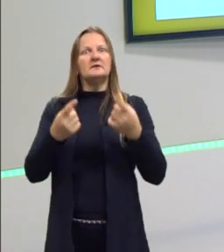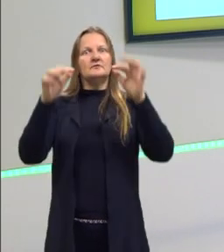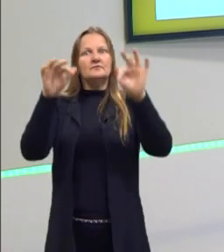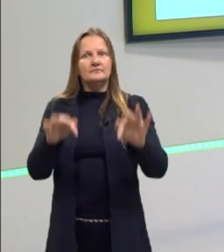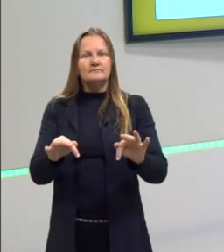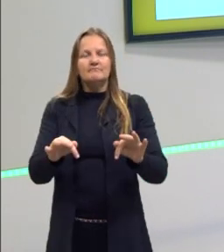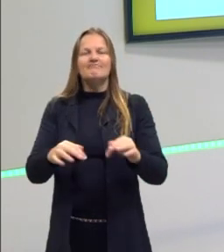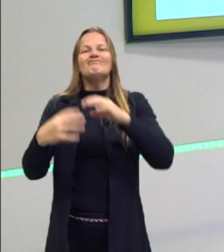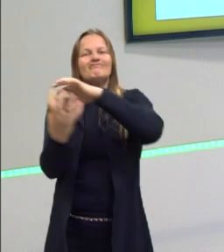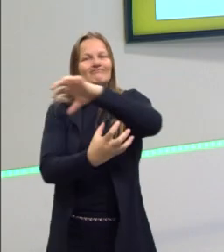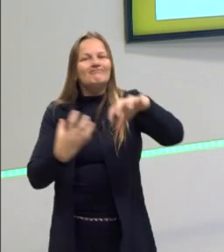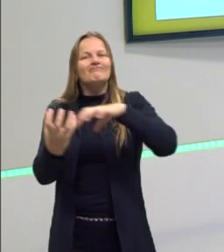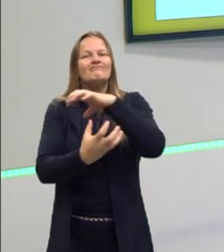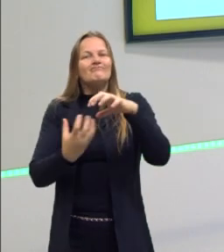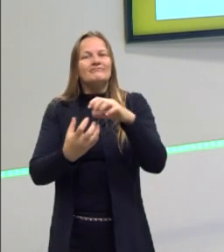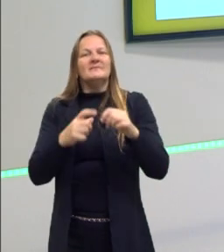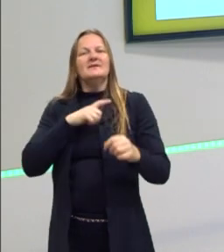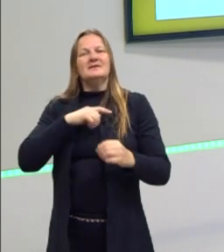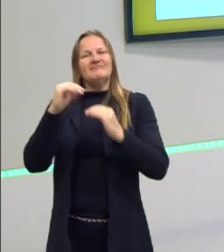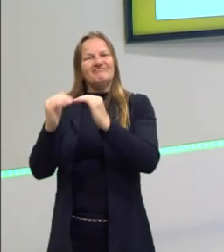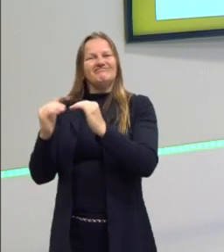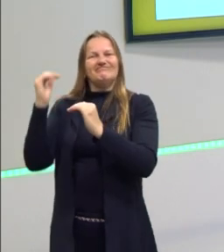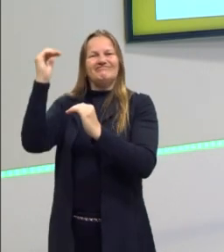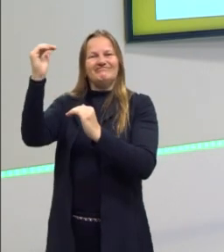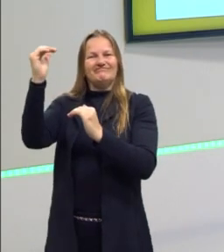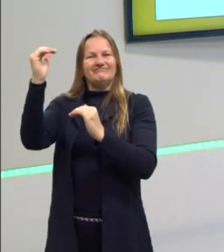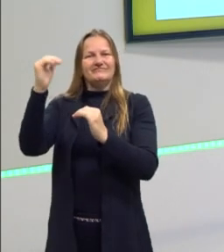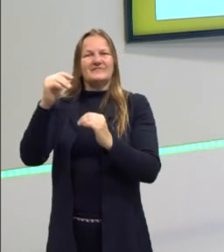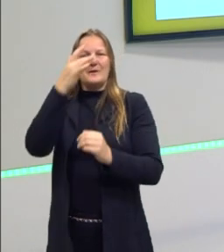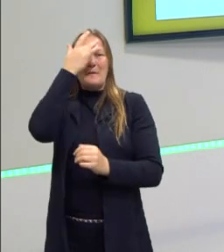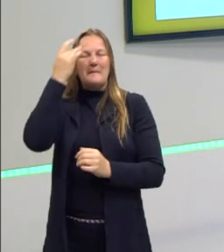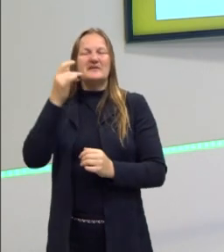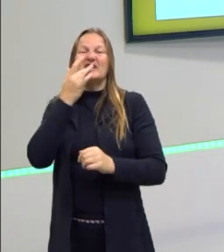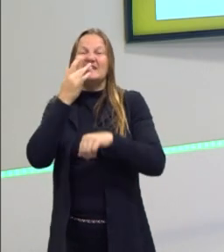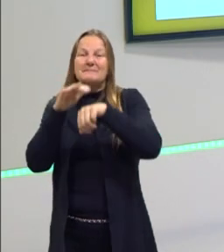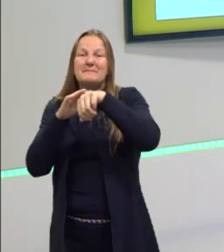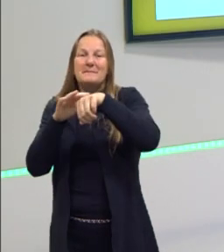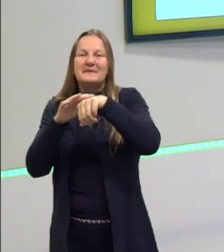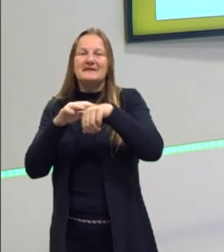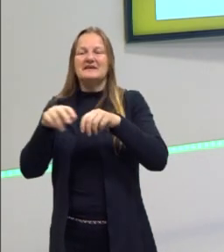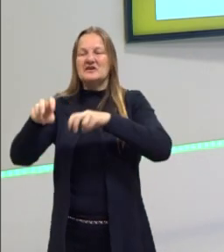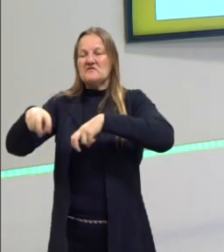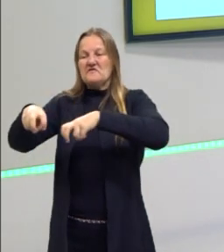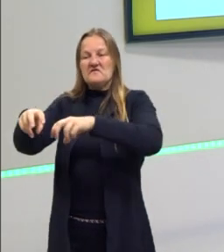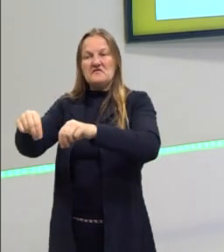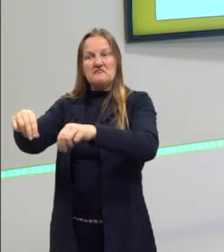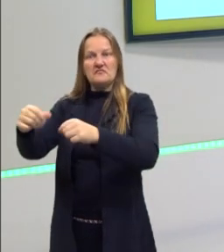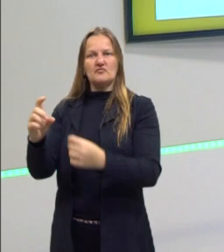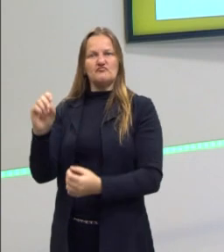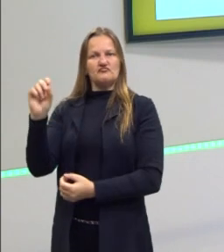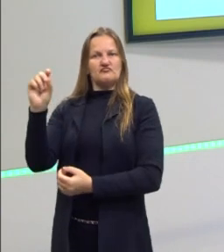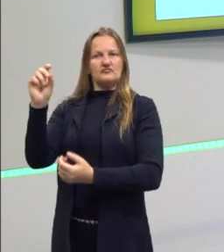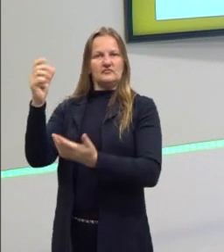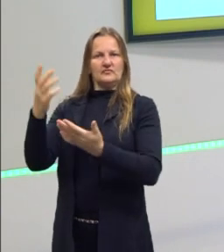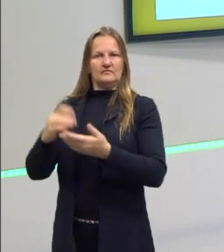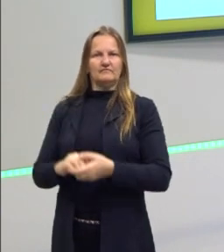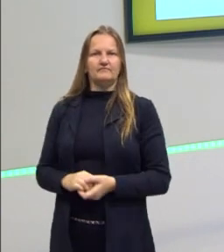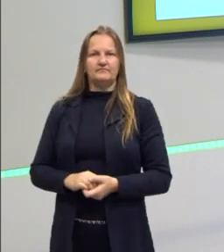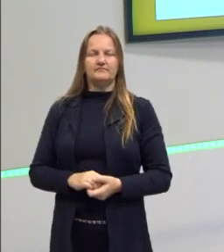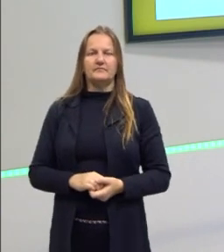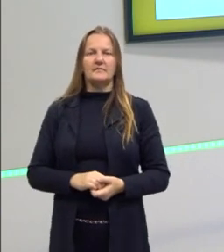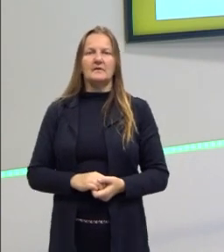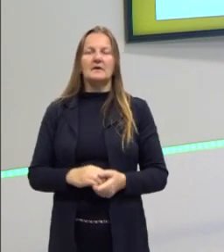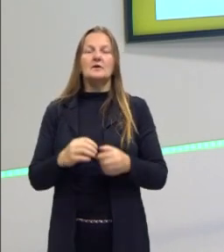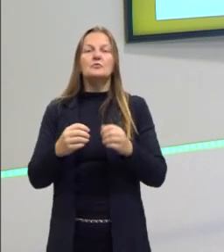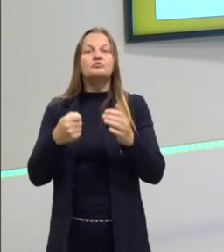revolta também vai atender mais o objetivo das pessoas brancas, dos fazendeiros, dos estancieiros. Mas são revoltas que